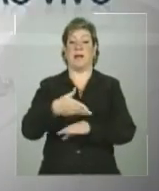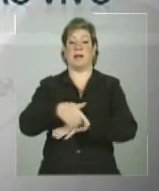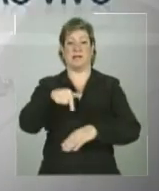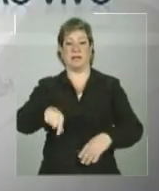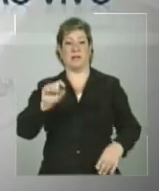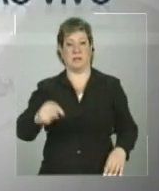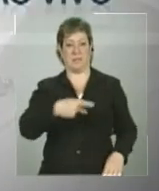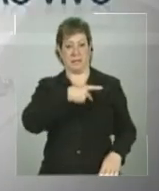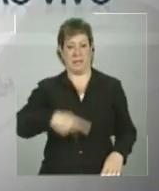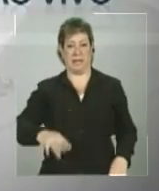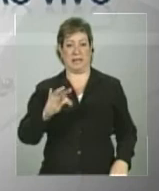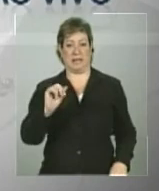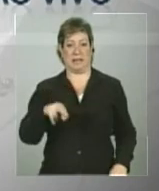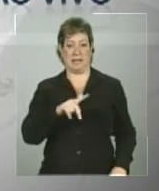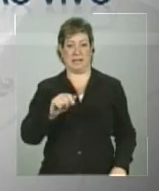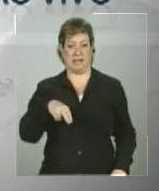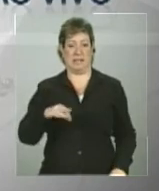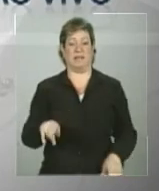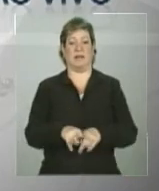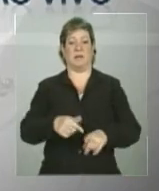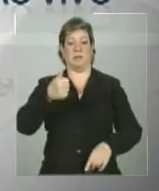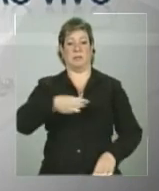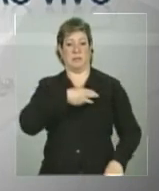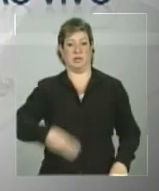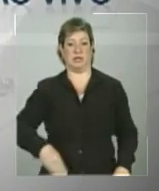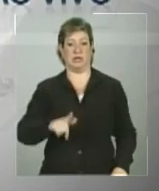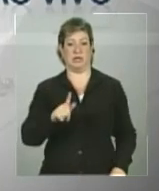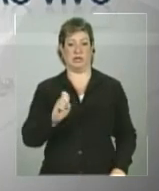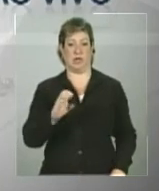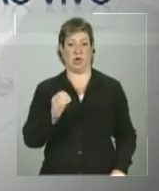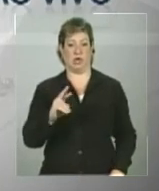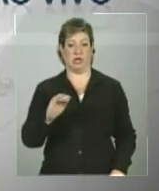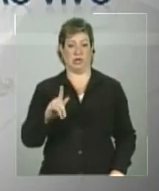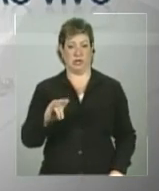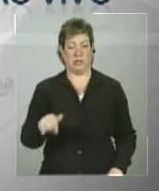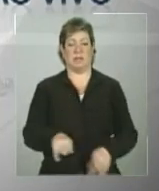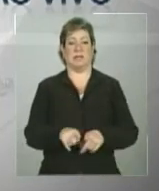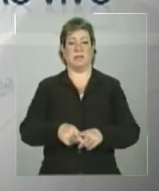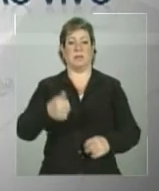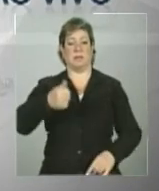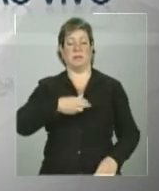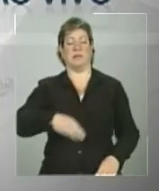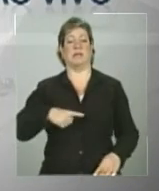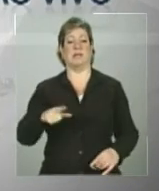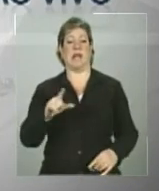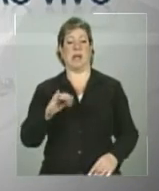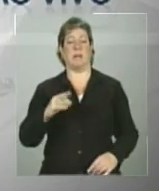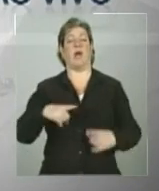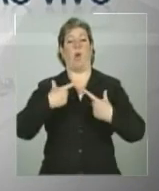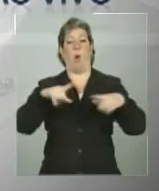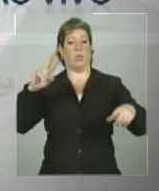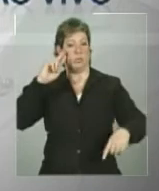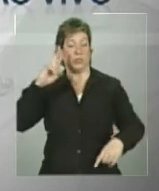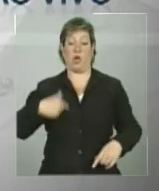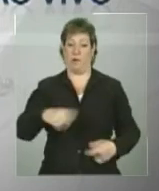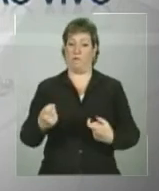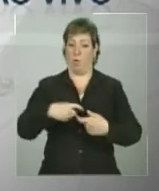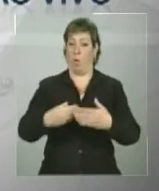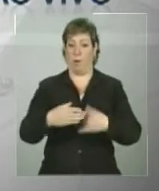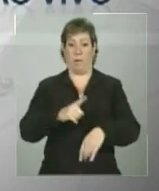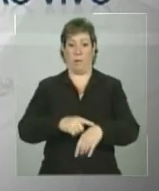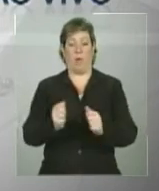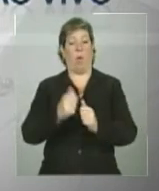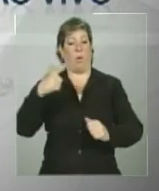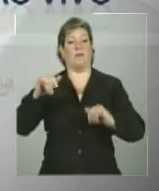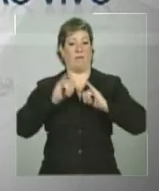presidente da Tanzânia, o primeiro-ministro da Geórgia, o vice-primeiro-ministro da Líbia, entre outras autoridades. E nós voltamos a qualquer